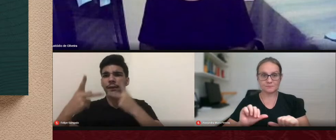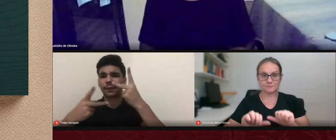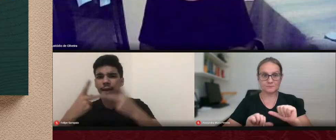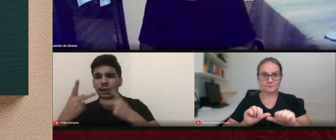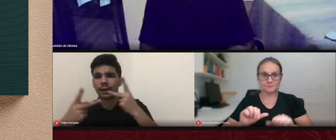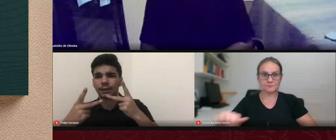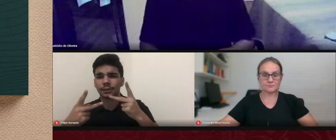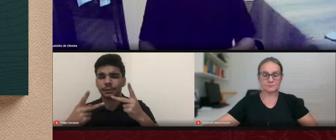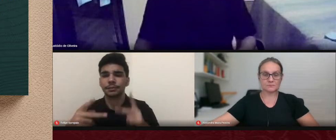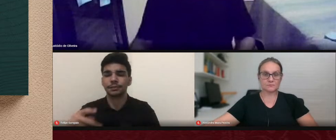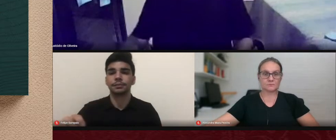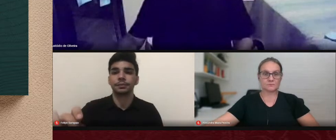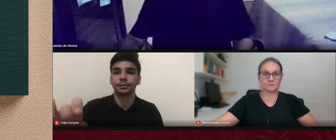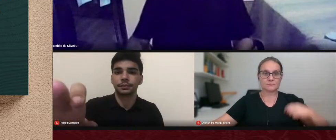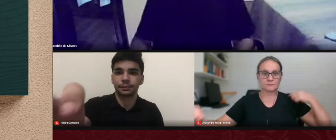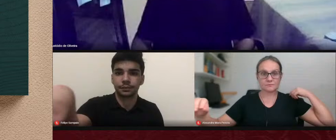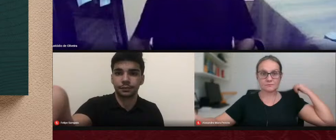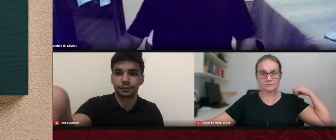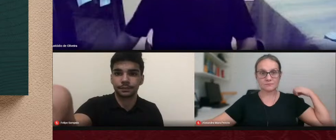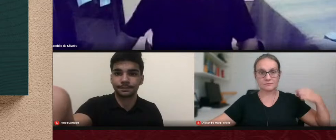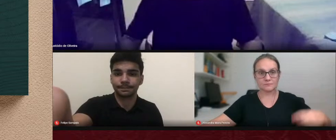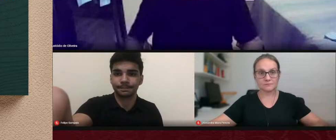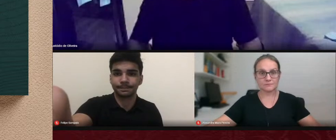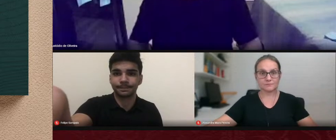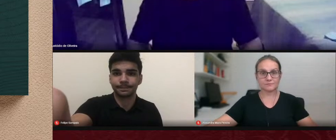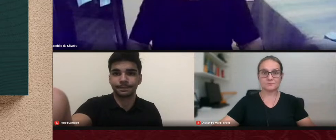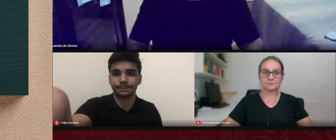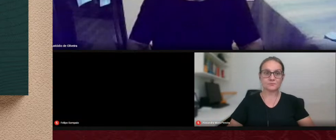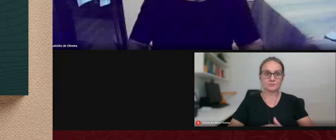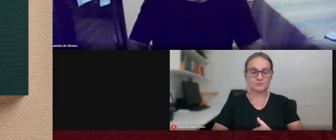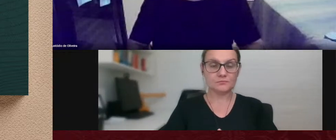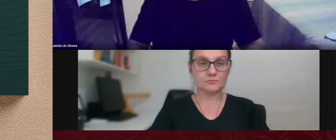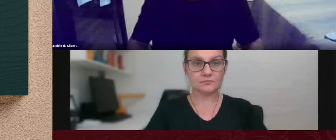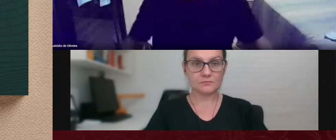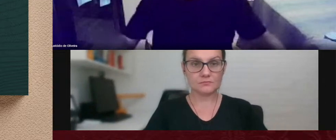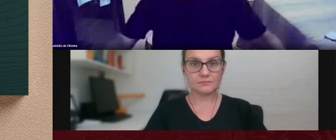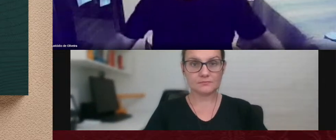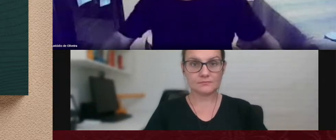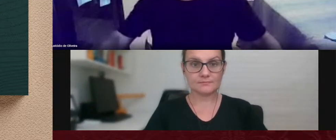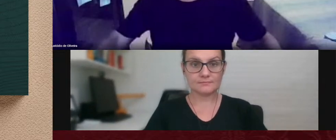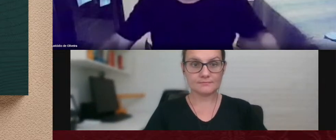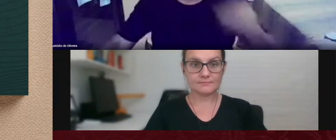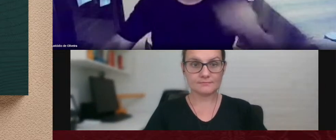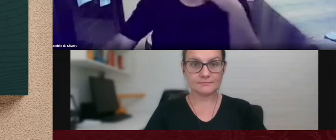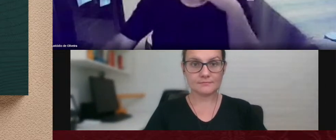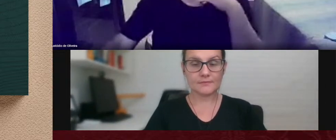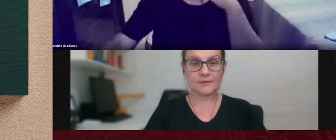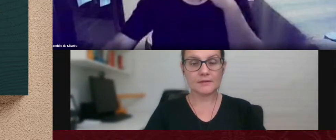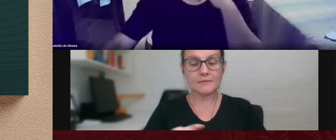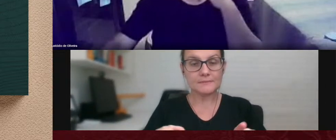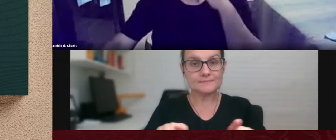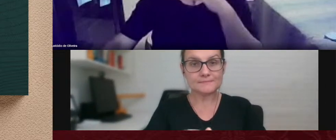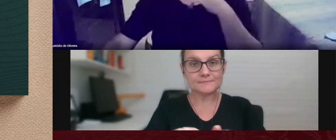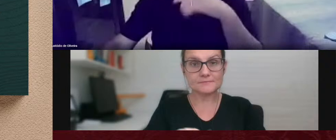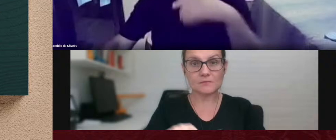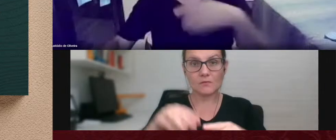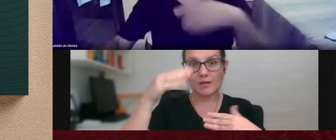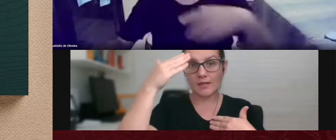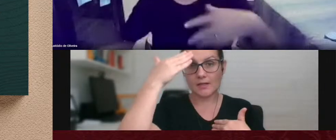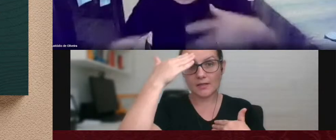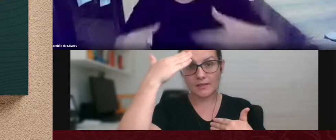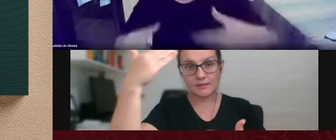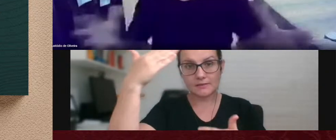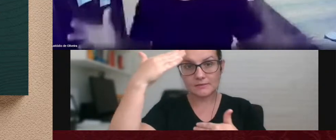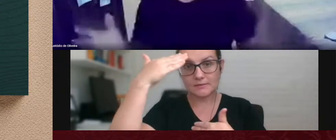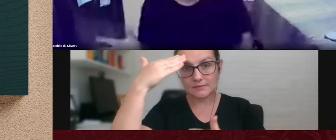levantadas né muito bem eu além desses agradecimentos aqui de